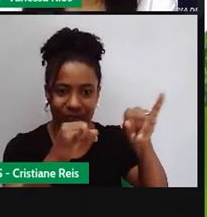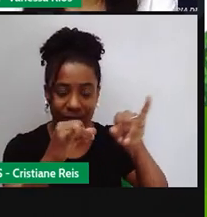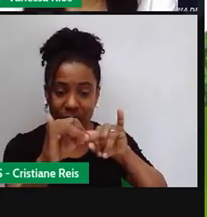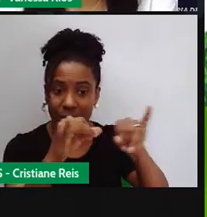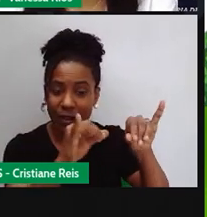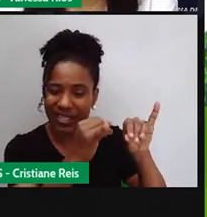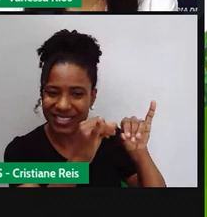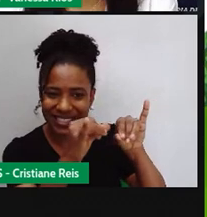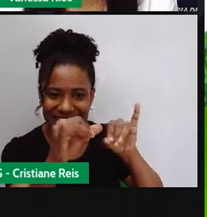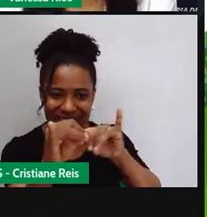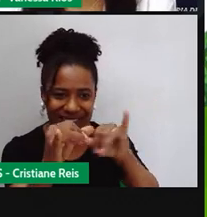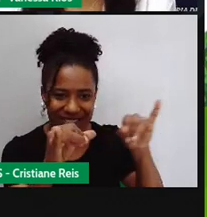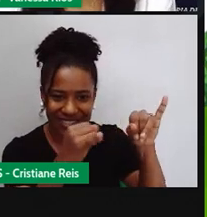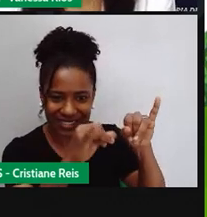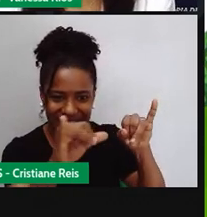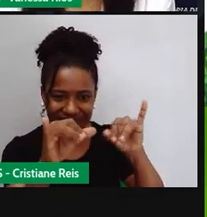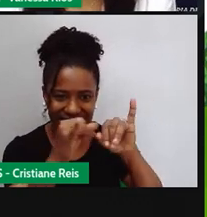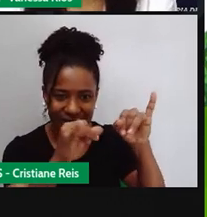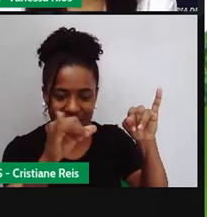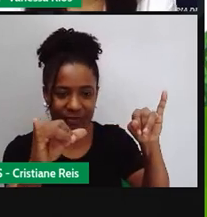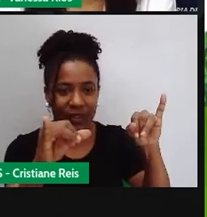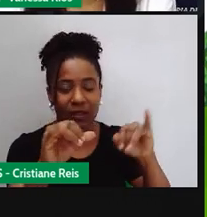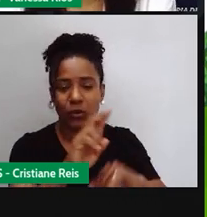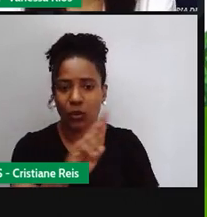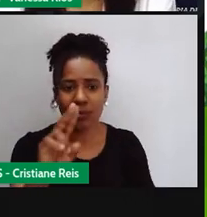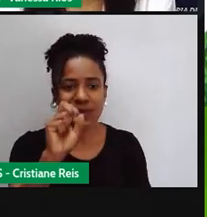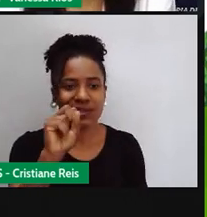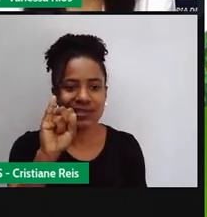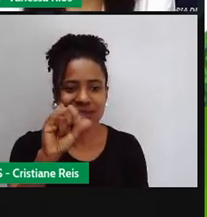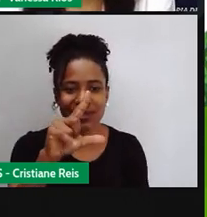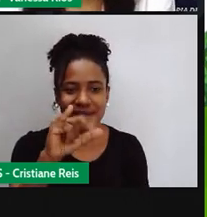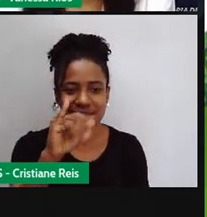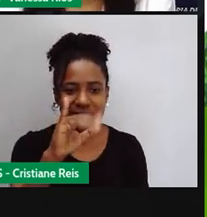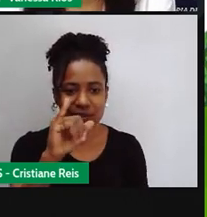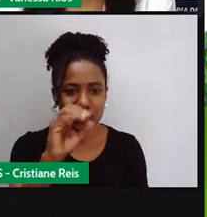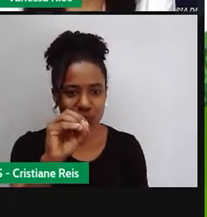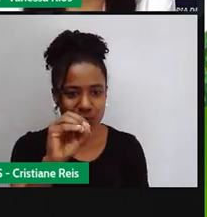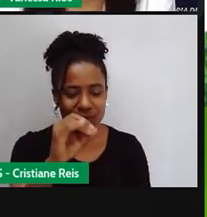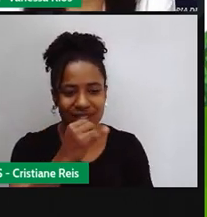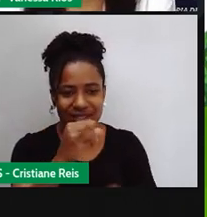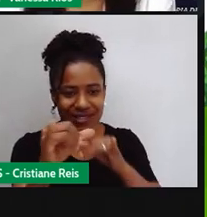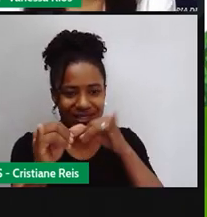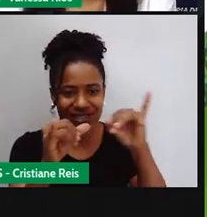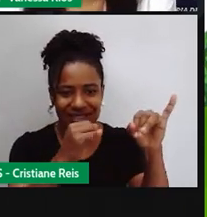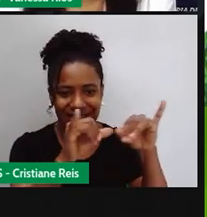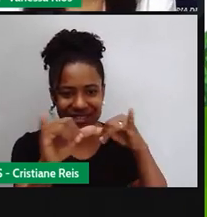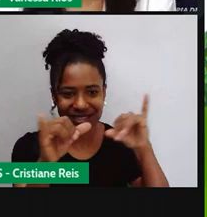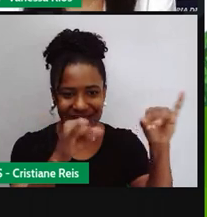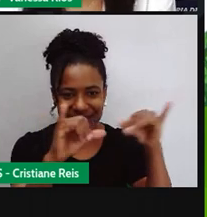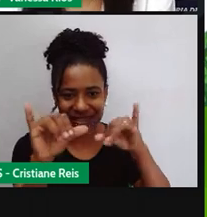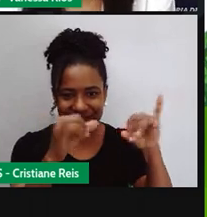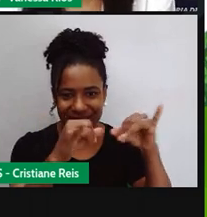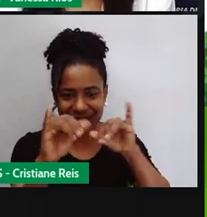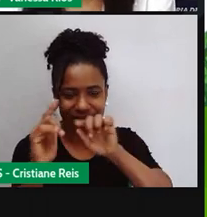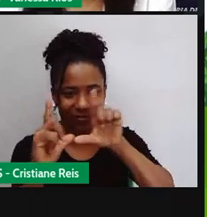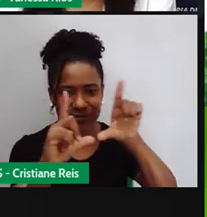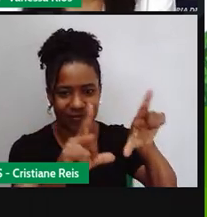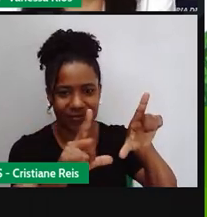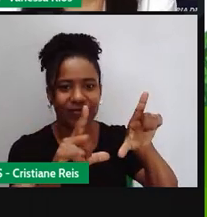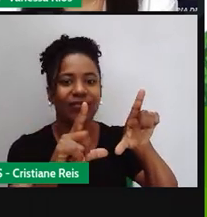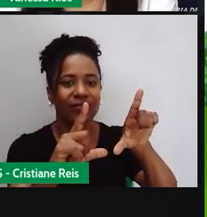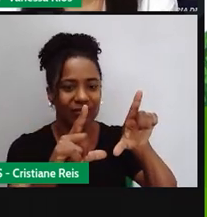semicondutor, normalmente o silício. Então, é o tipo de material que é produzida normalmente as